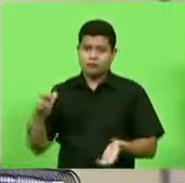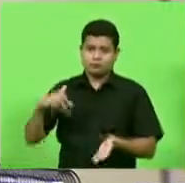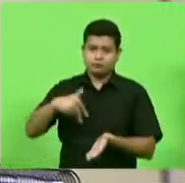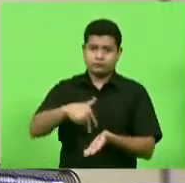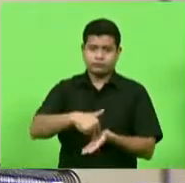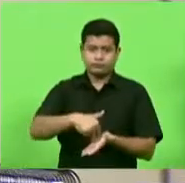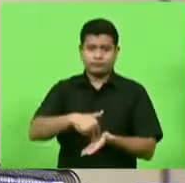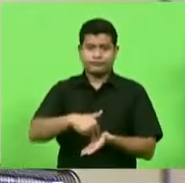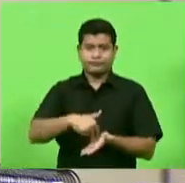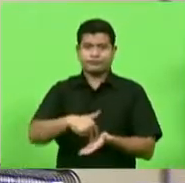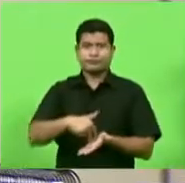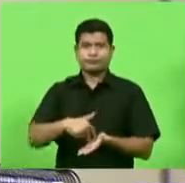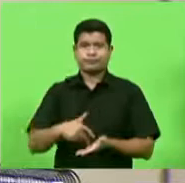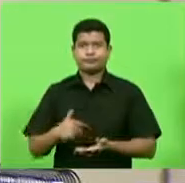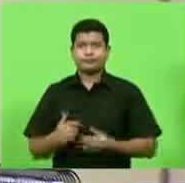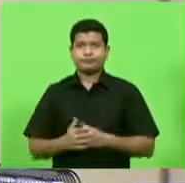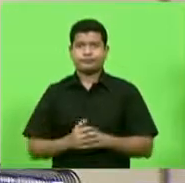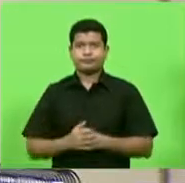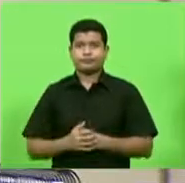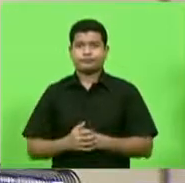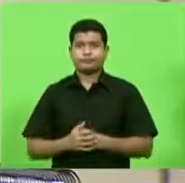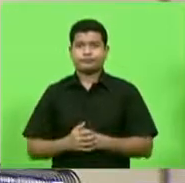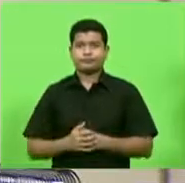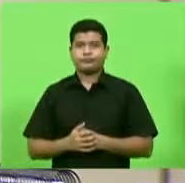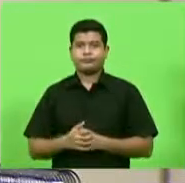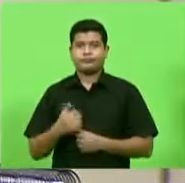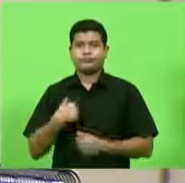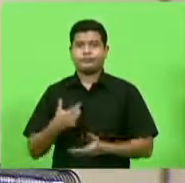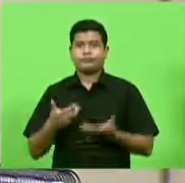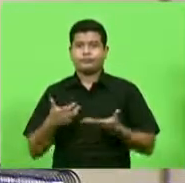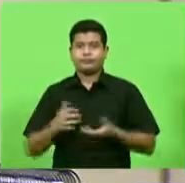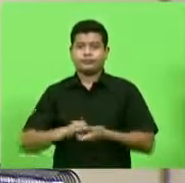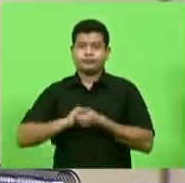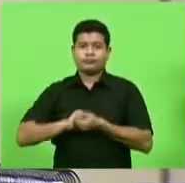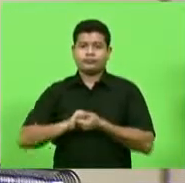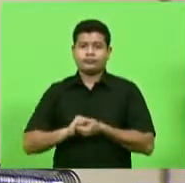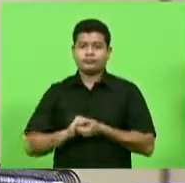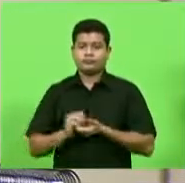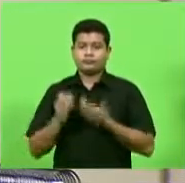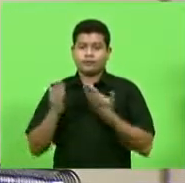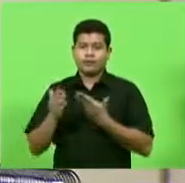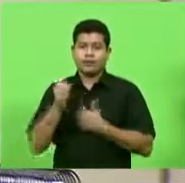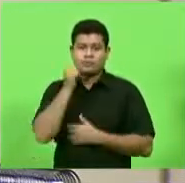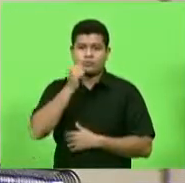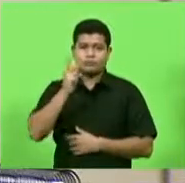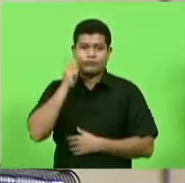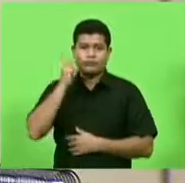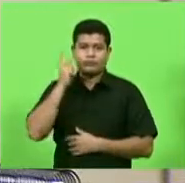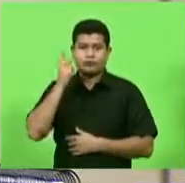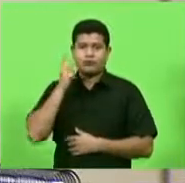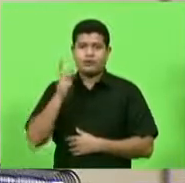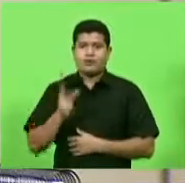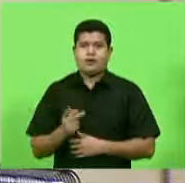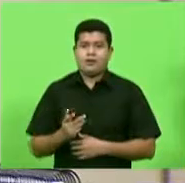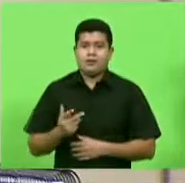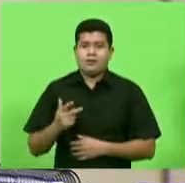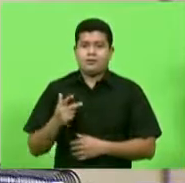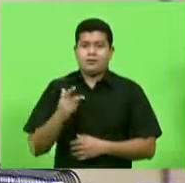a tribuna, eu quero cumprimentar a nossa vereadora de Palmitos,